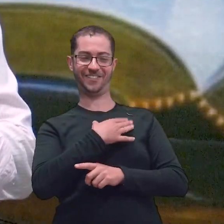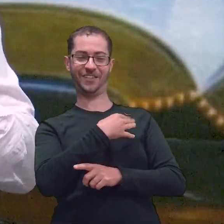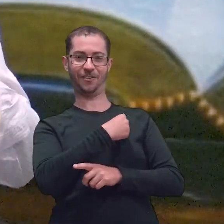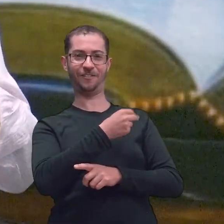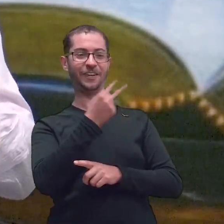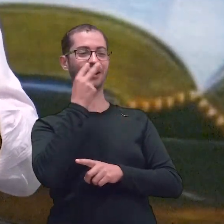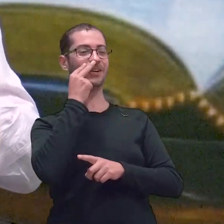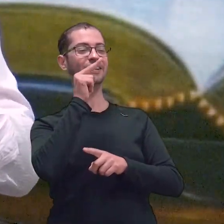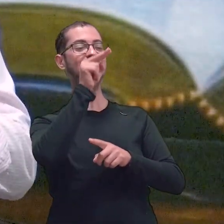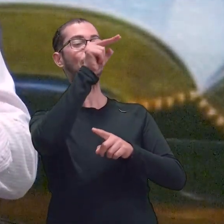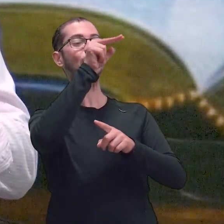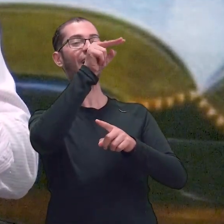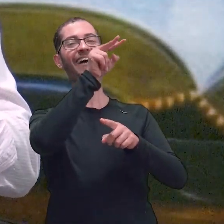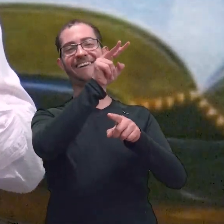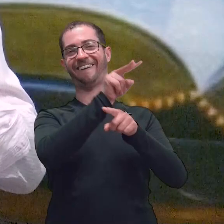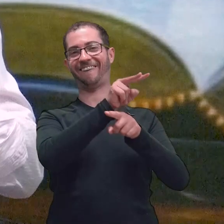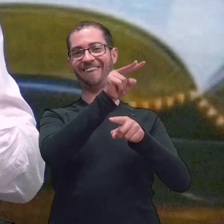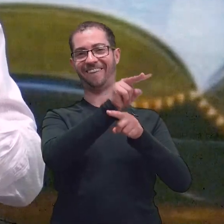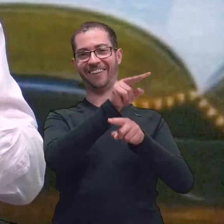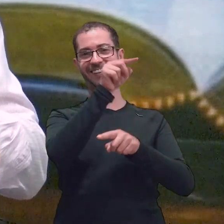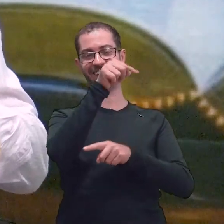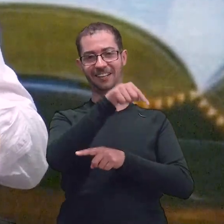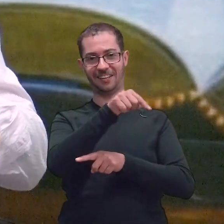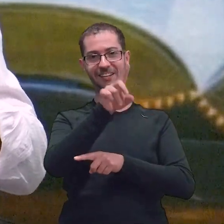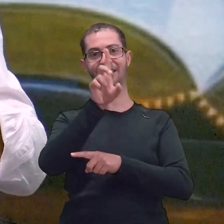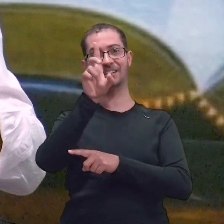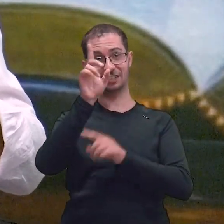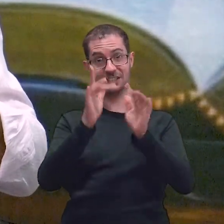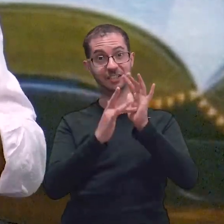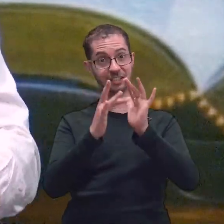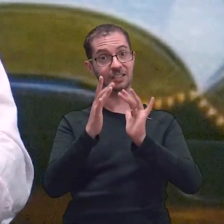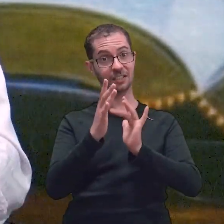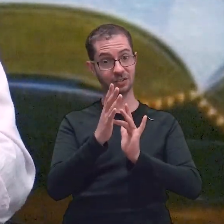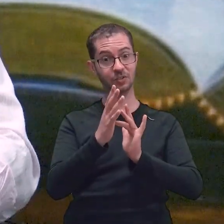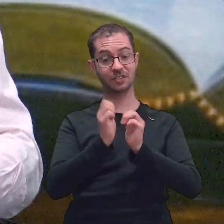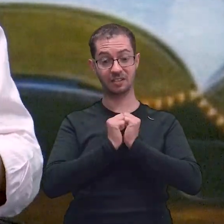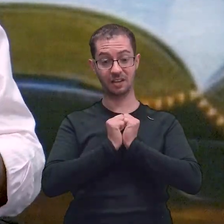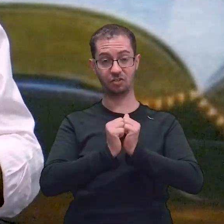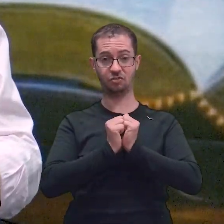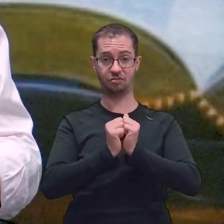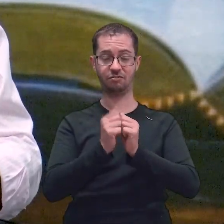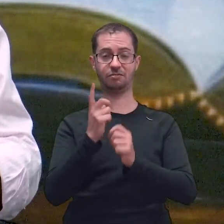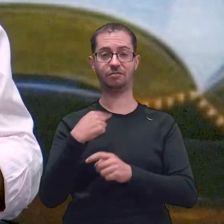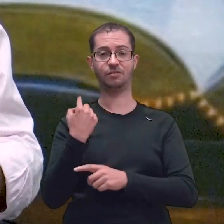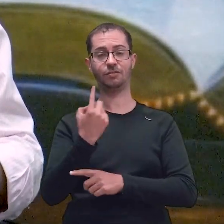para ele. Estou olhando por ele. Então Jesus anda conosco, nesse sentido.